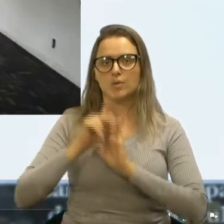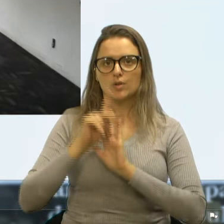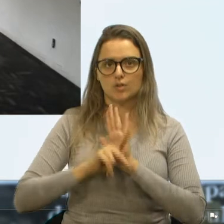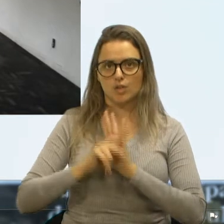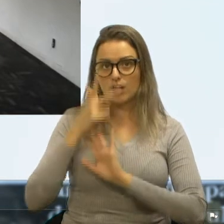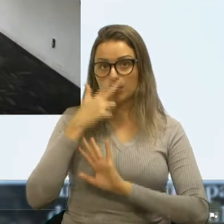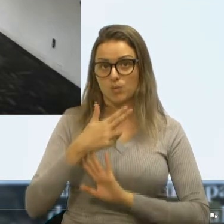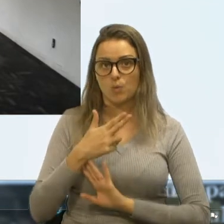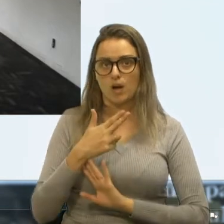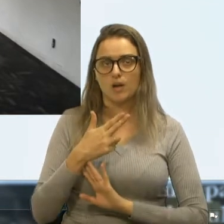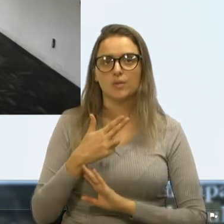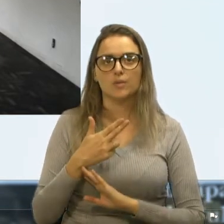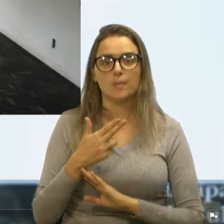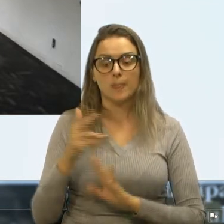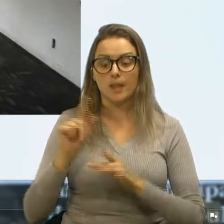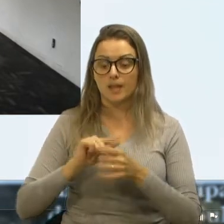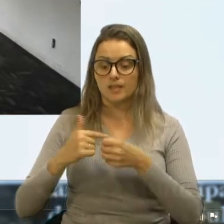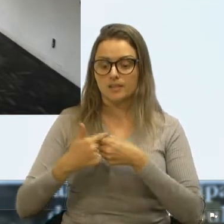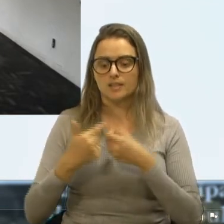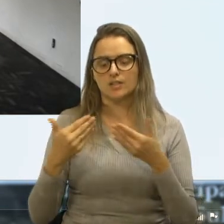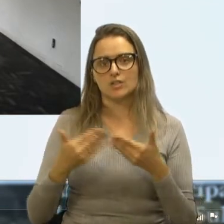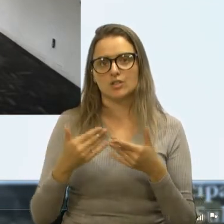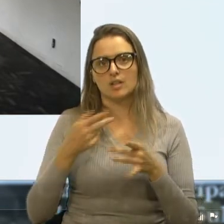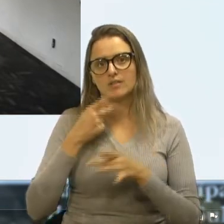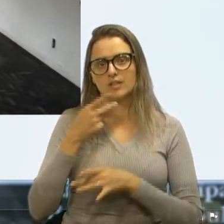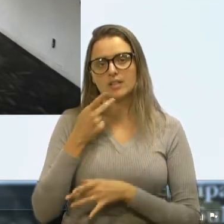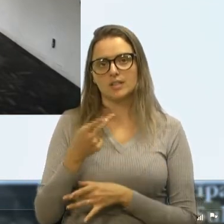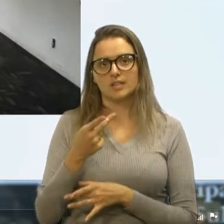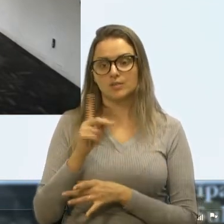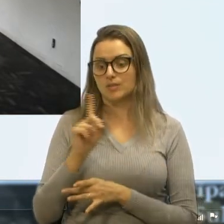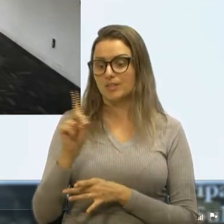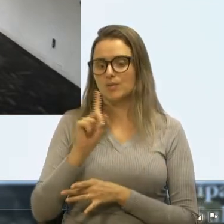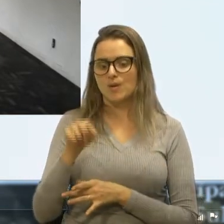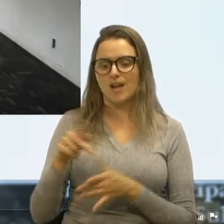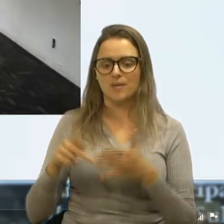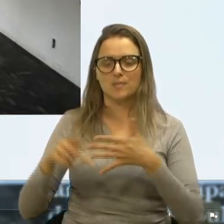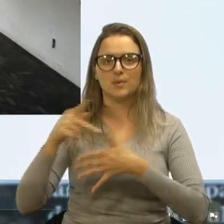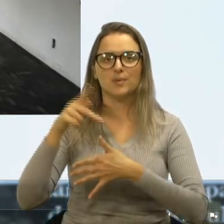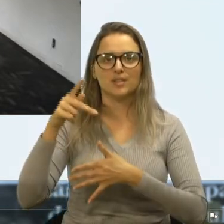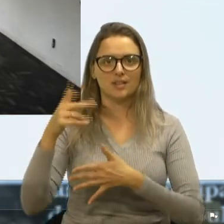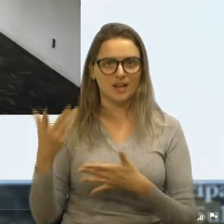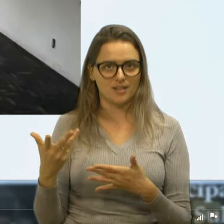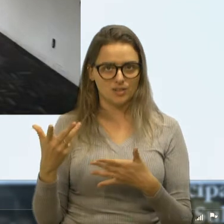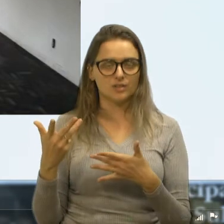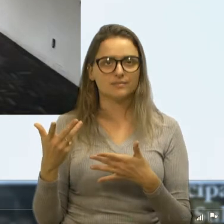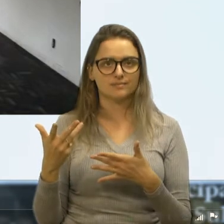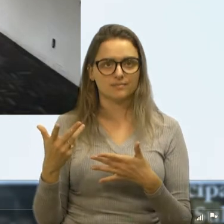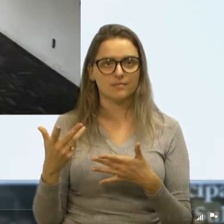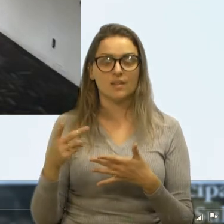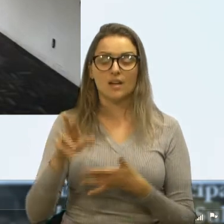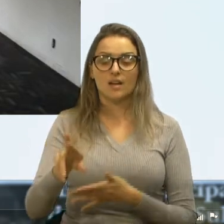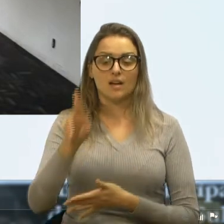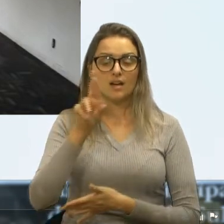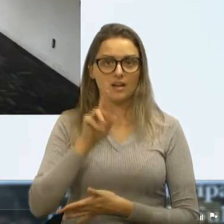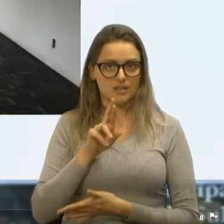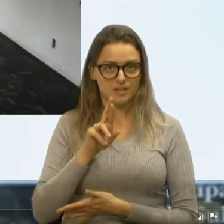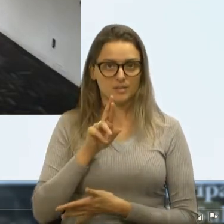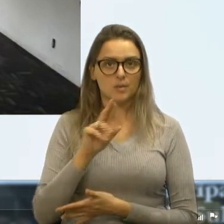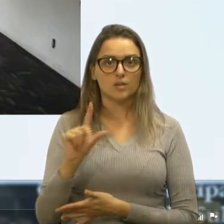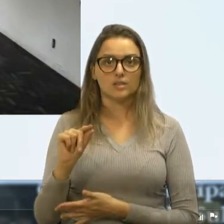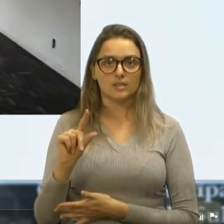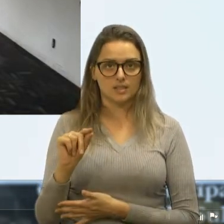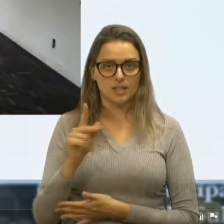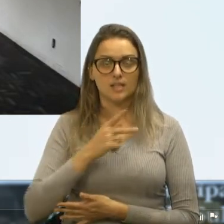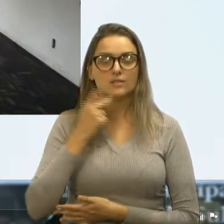o município já está dizendo que aquele prédio não é prioridade para eles. Então, olha, a resposta da DES está